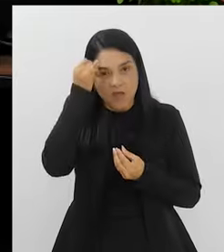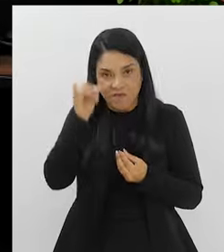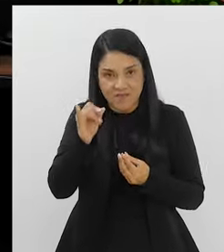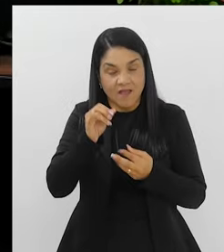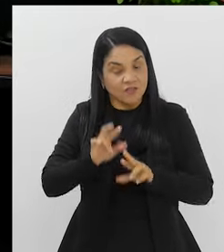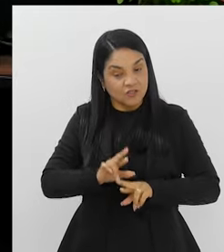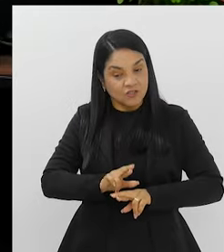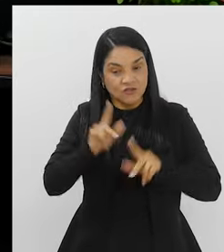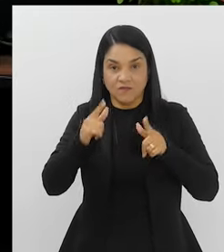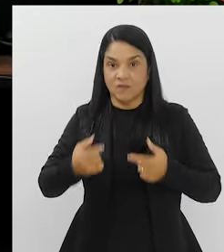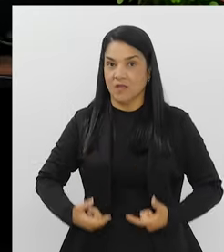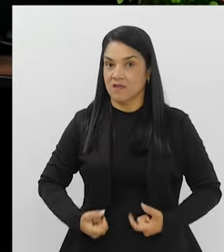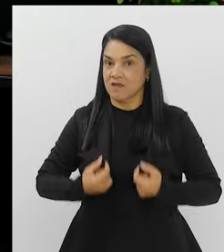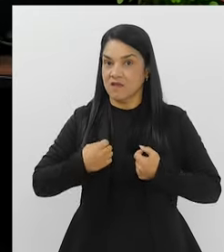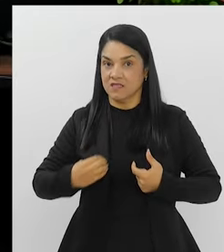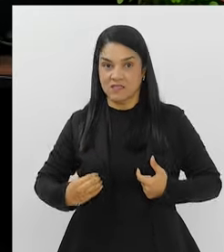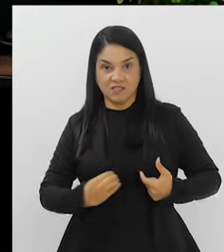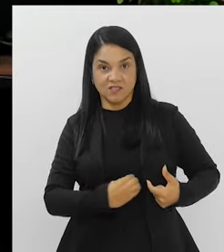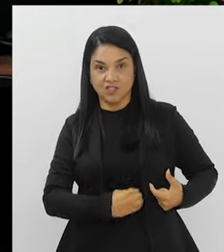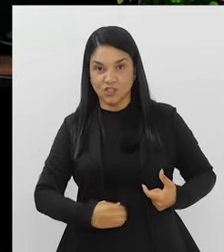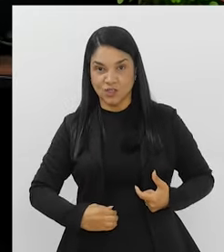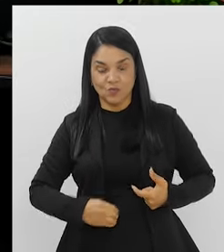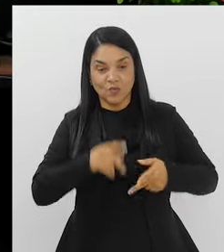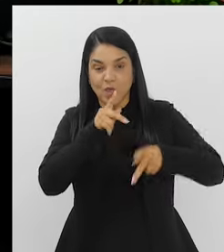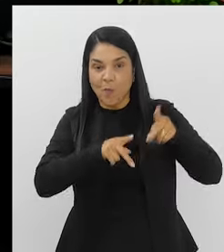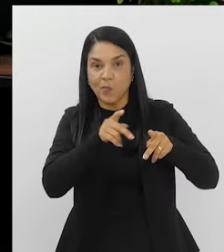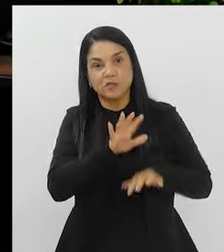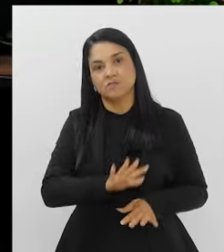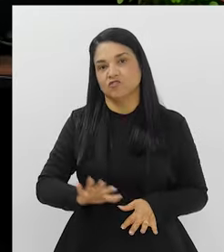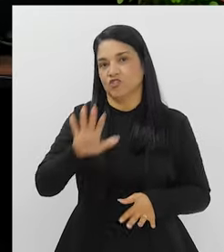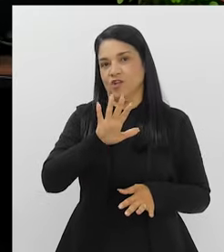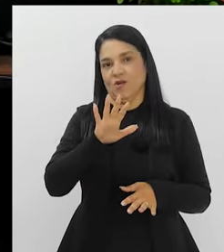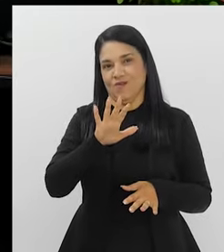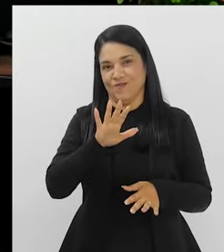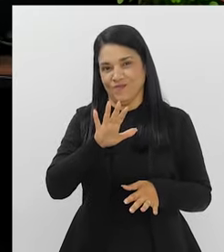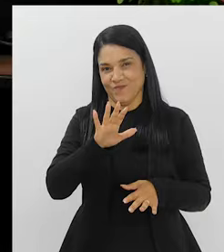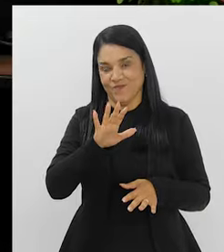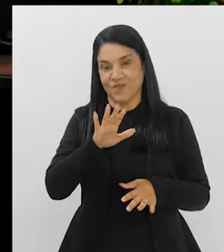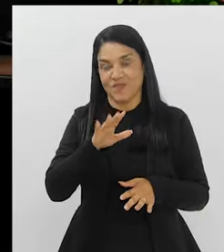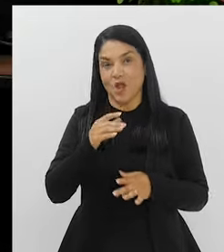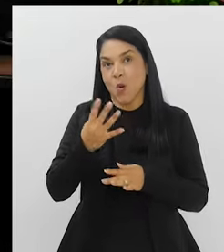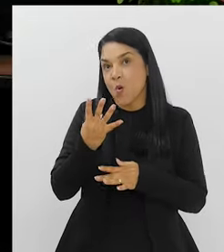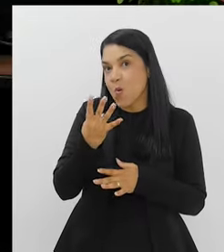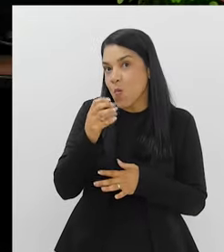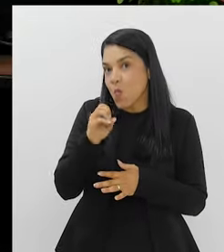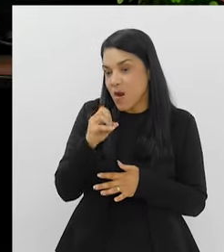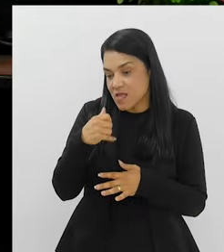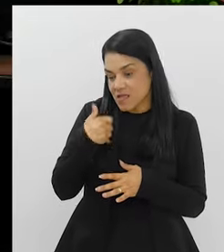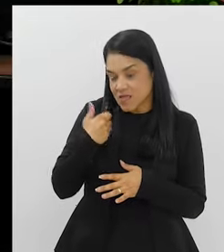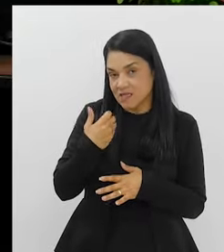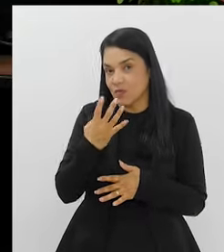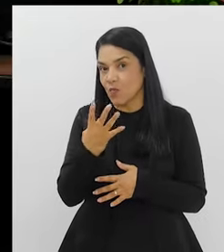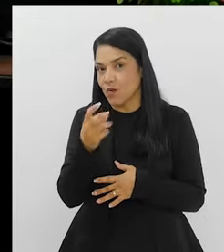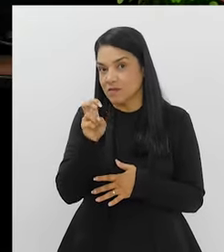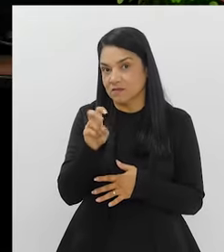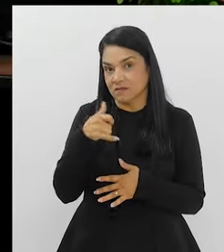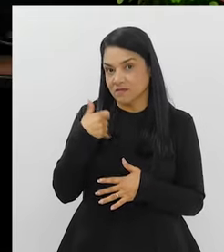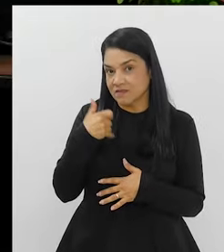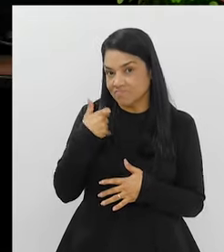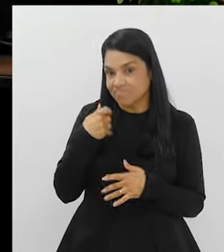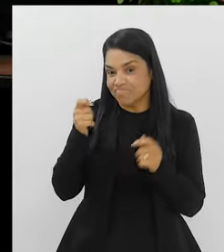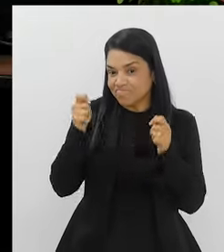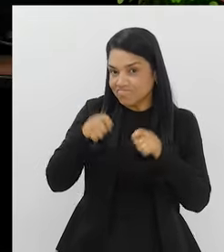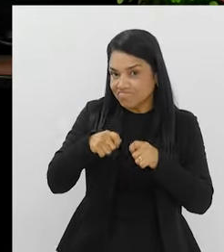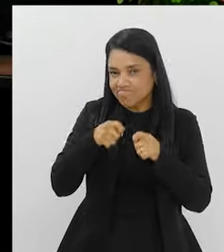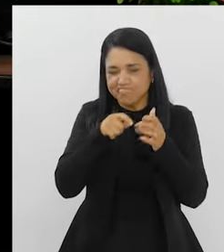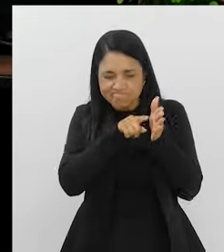câncer de intestino da população geral. Que a partir dos 40 anos, 45 anos, a